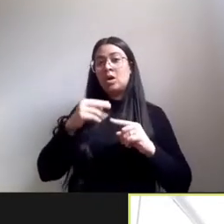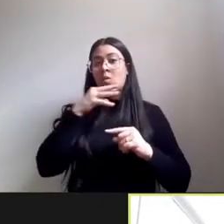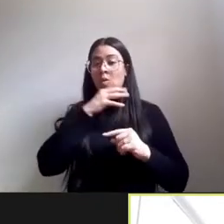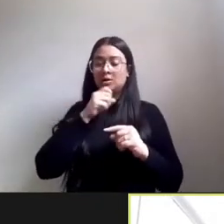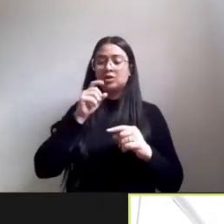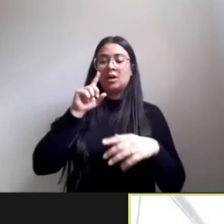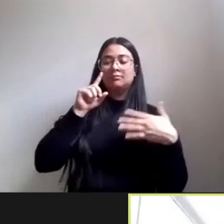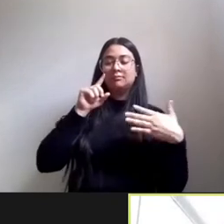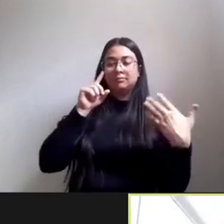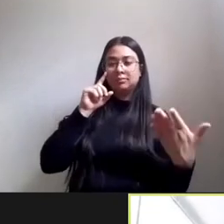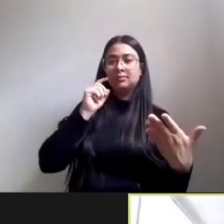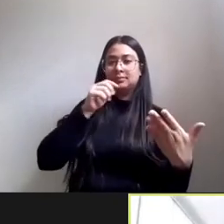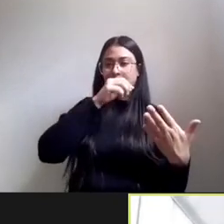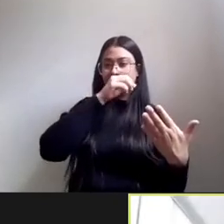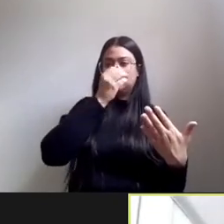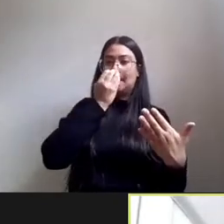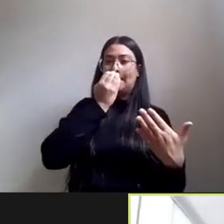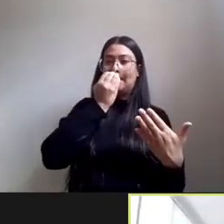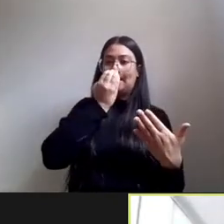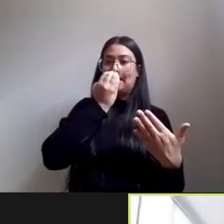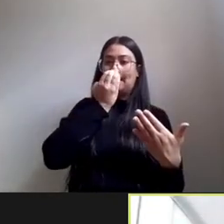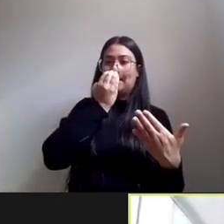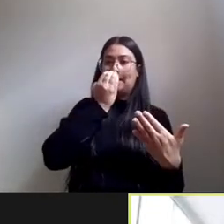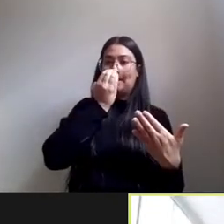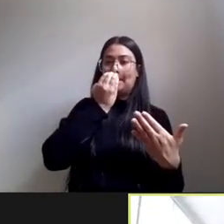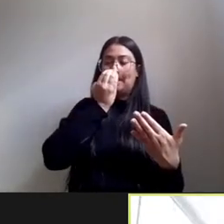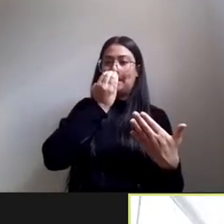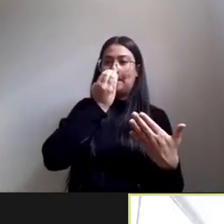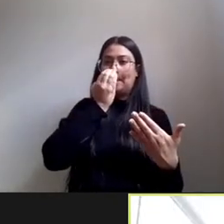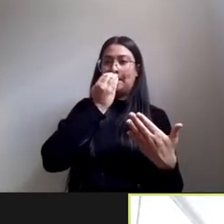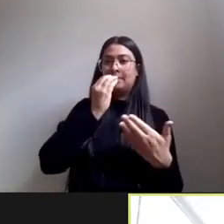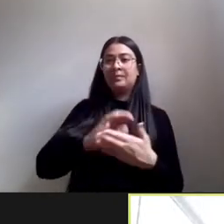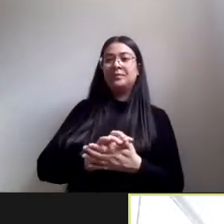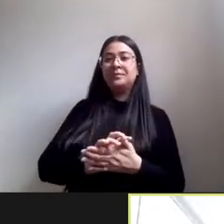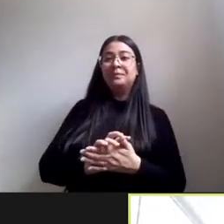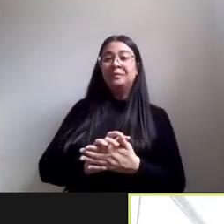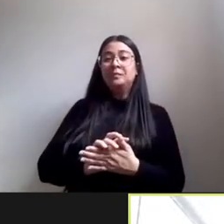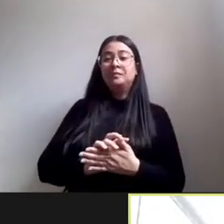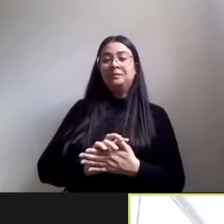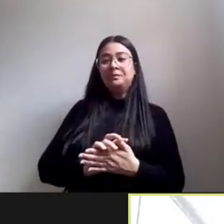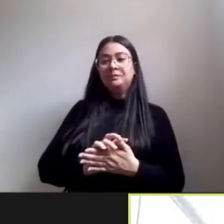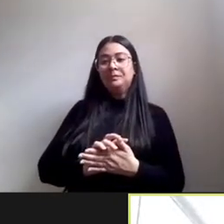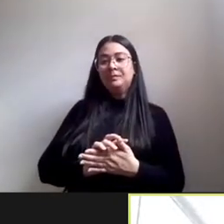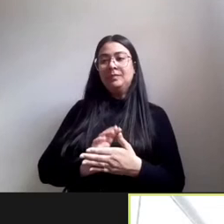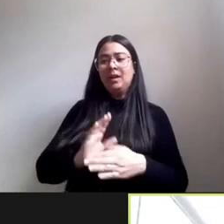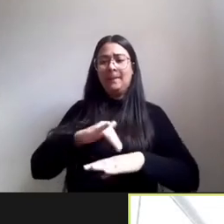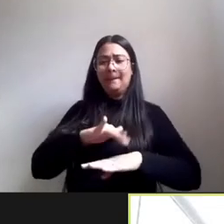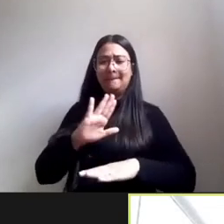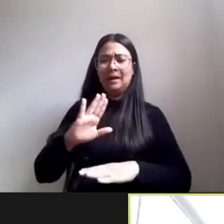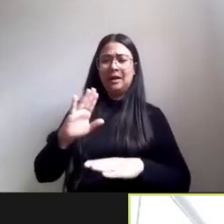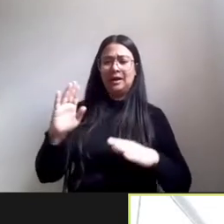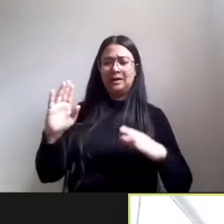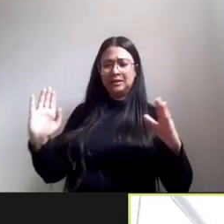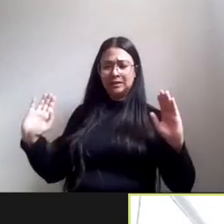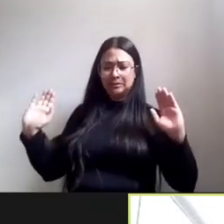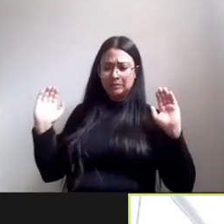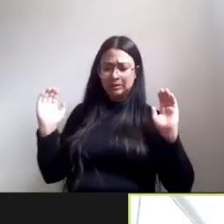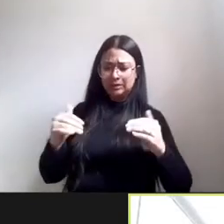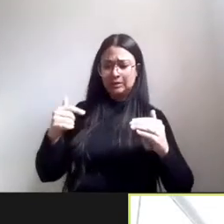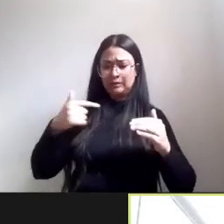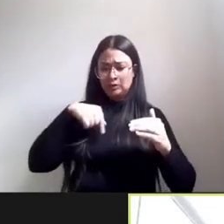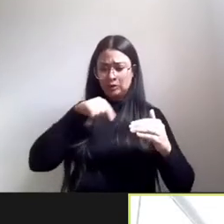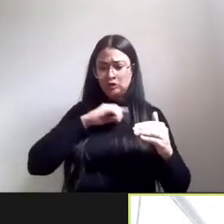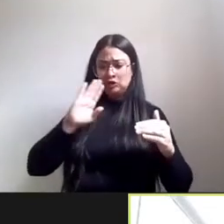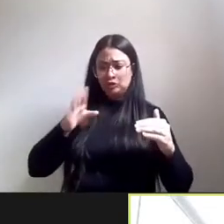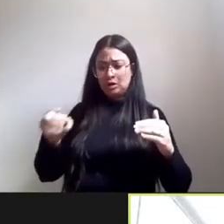mais doméstico é mais prosaico e é mais dentro das questões que eu tava tratando na minha intervenção que